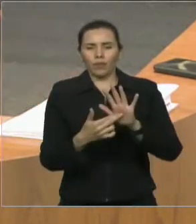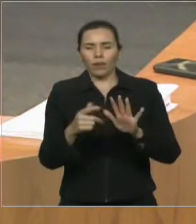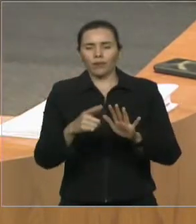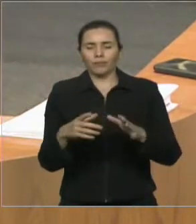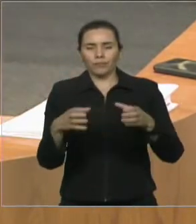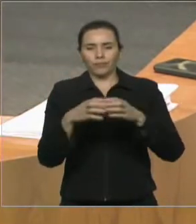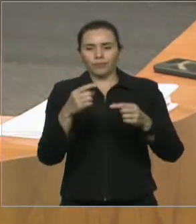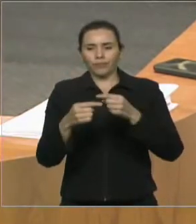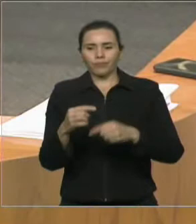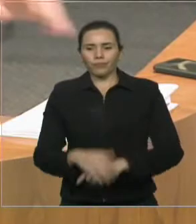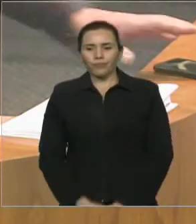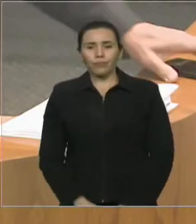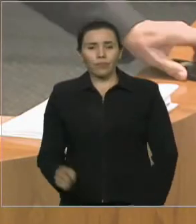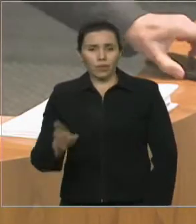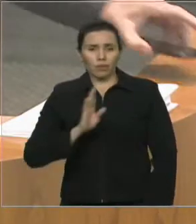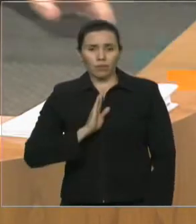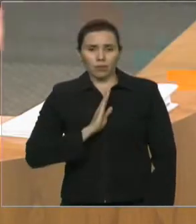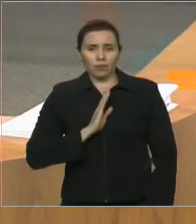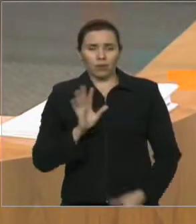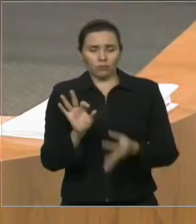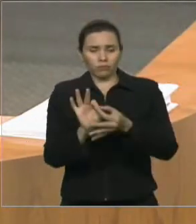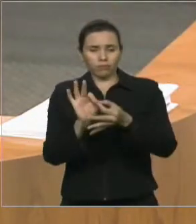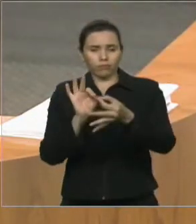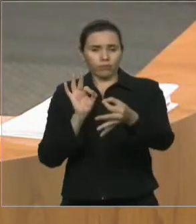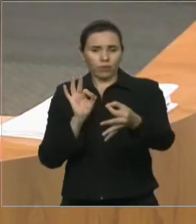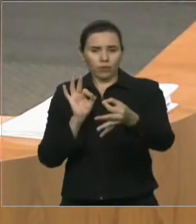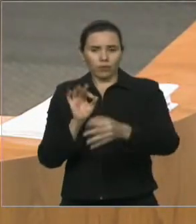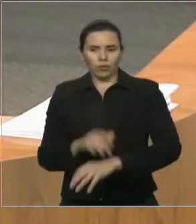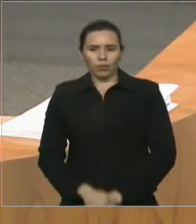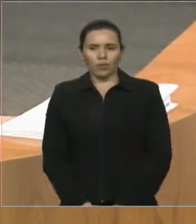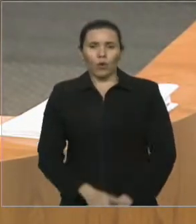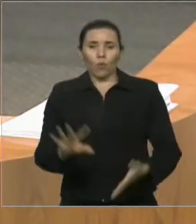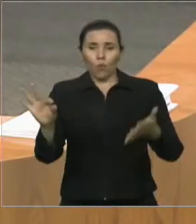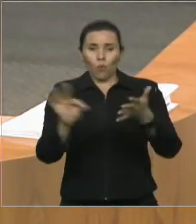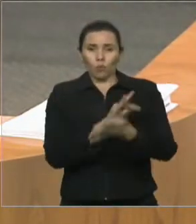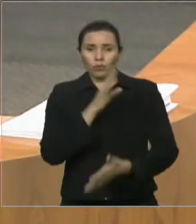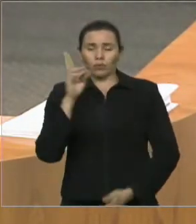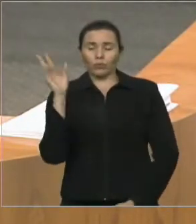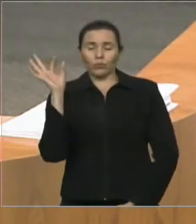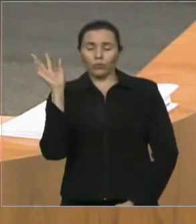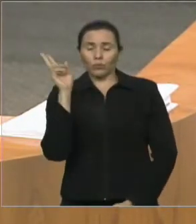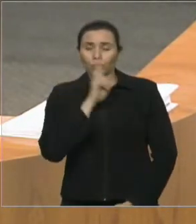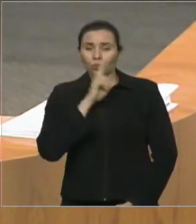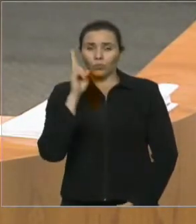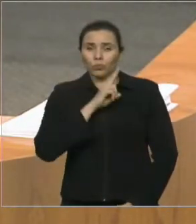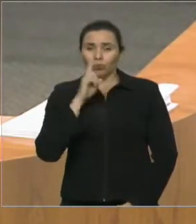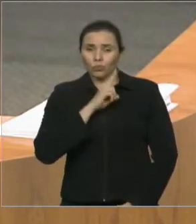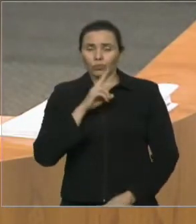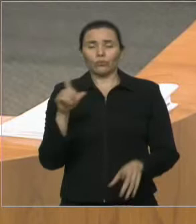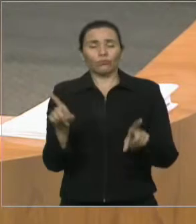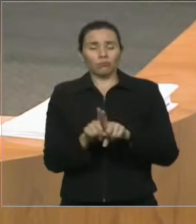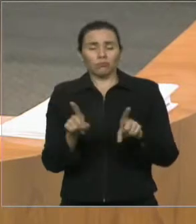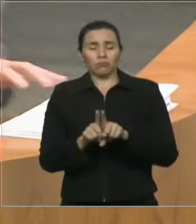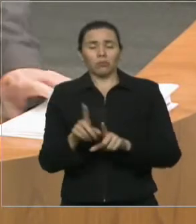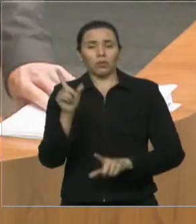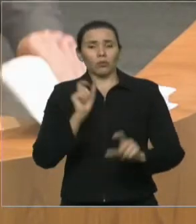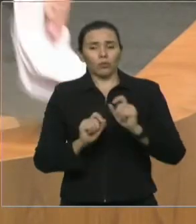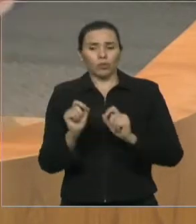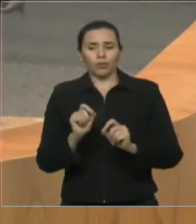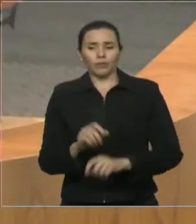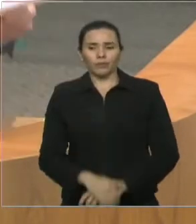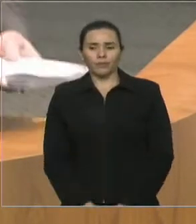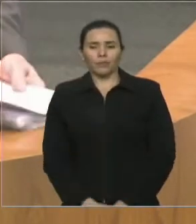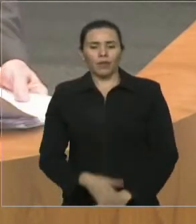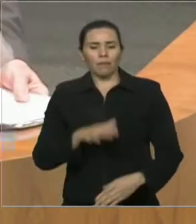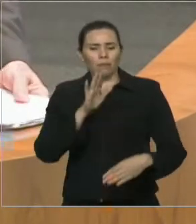esse trecho de Bacabal, ele está entrando num contrato emergencial que também atendeu aquela